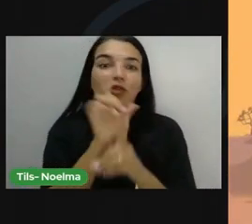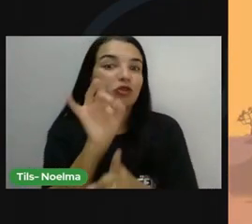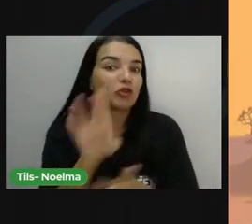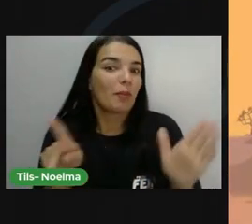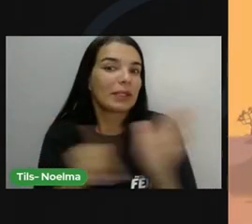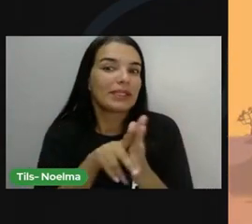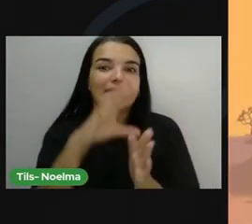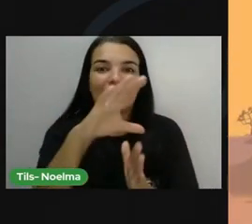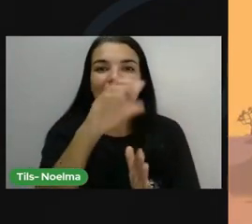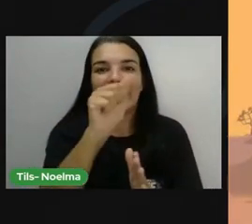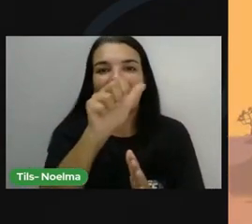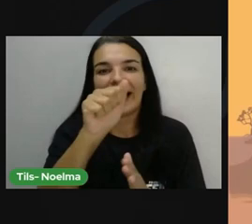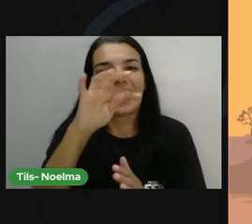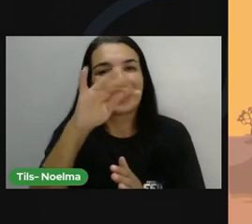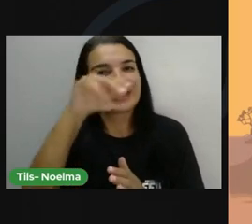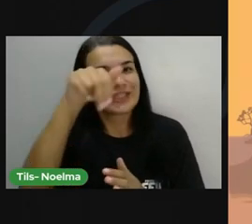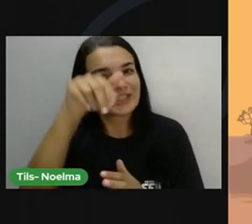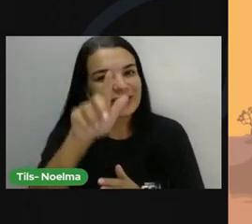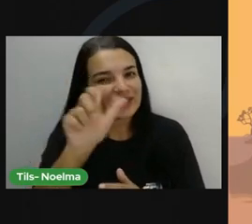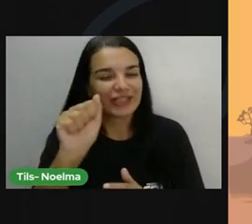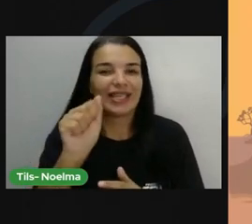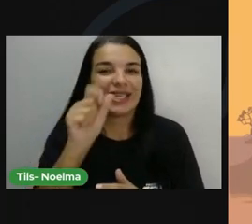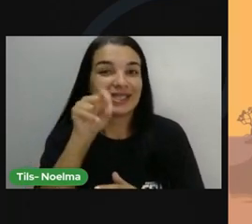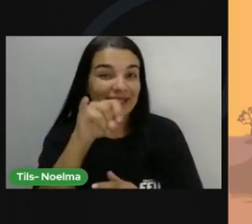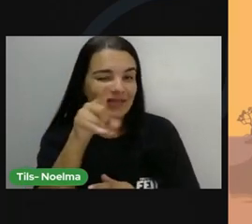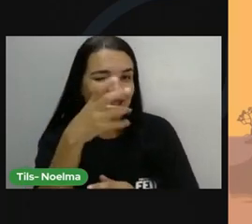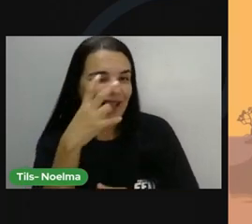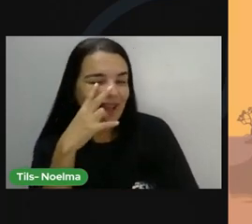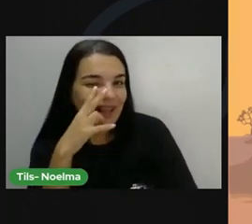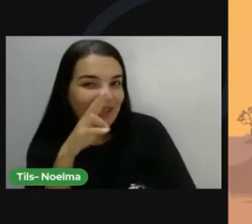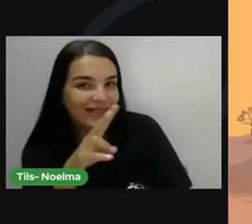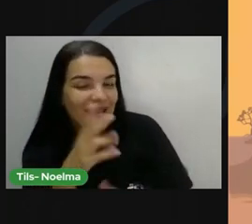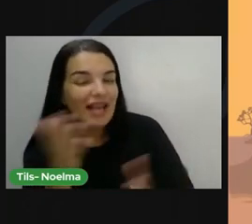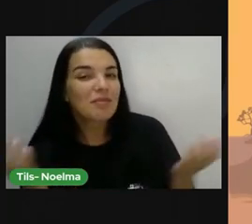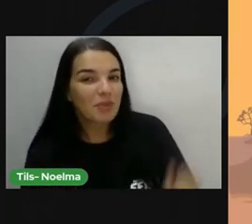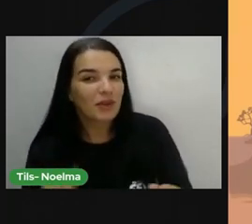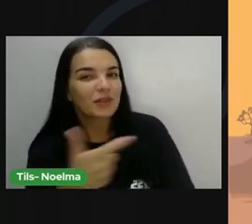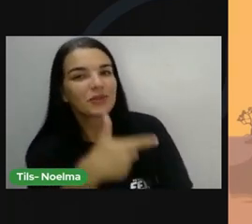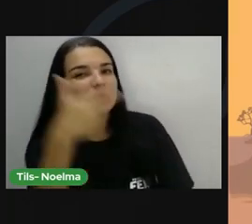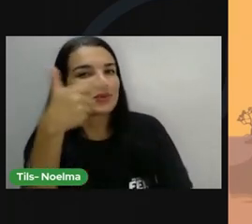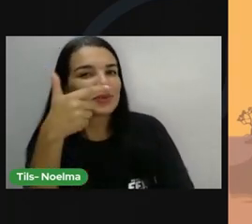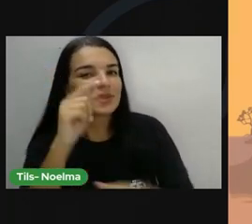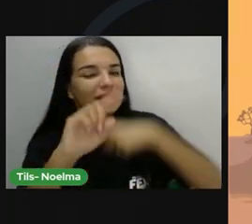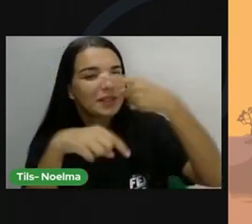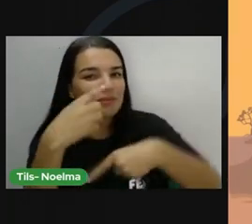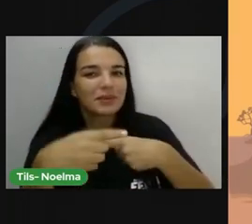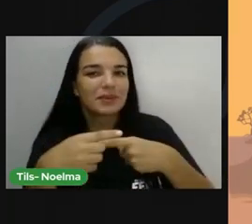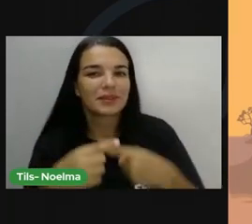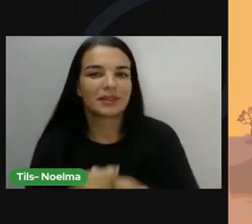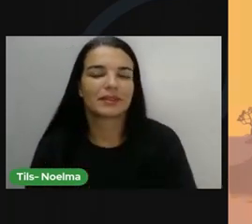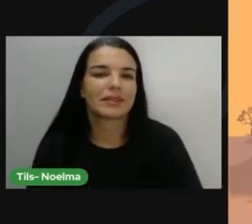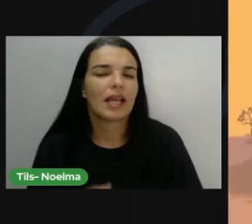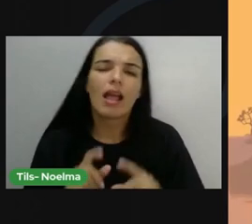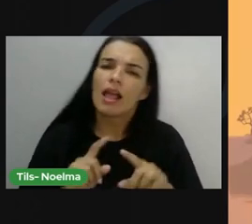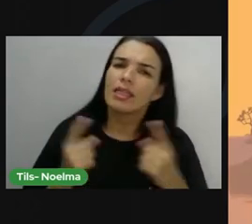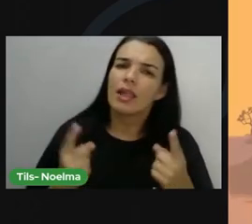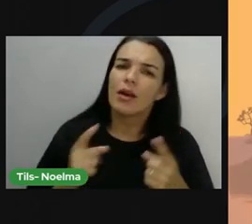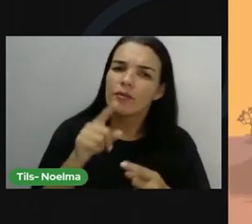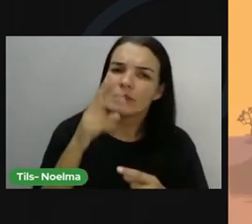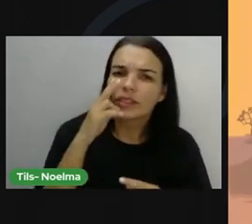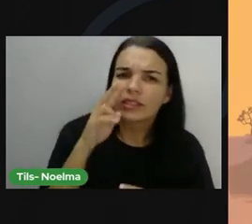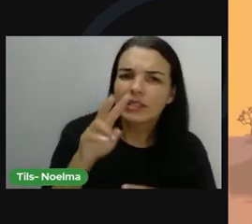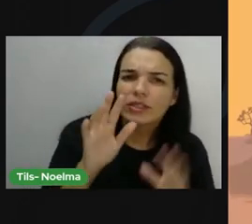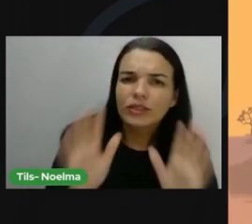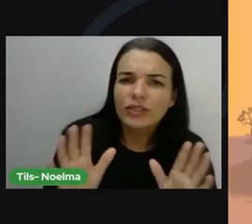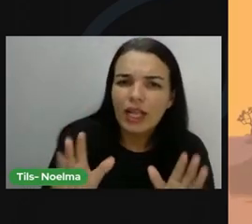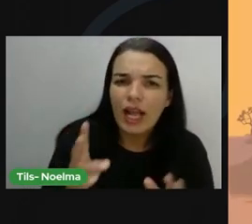caatinga. Se você quiser, podemos fazer a parte 2 desse vídeo. E aí, fala para a gente, você